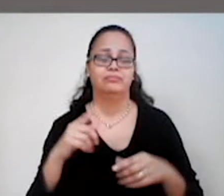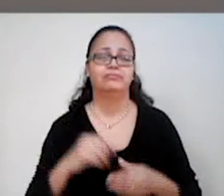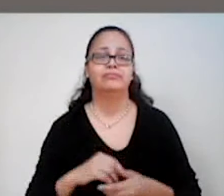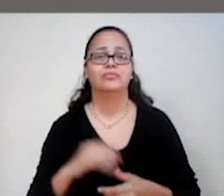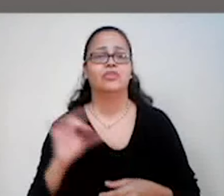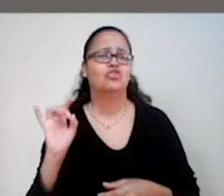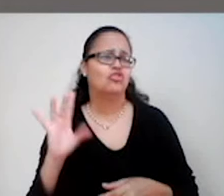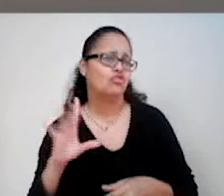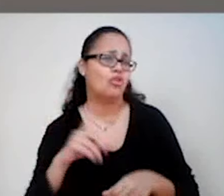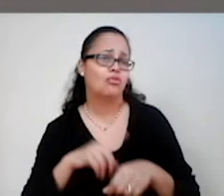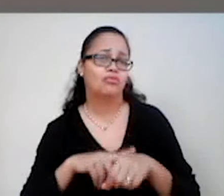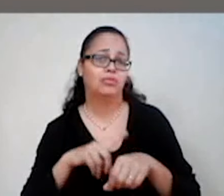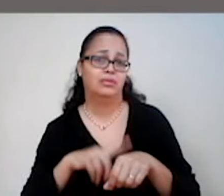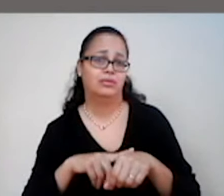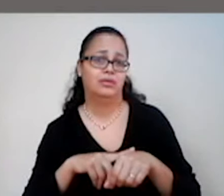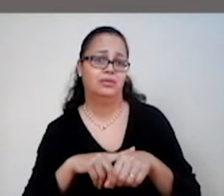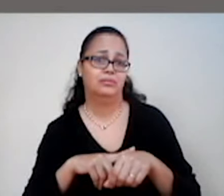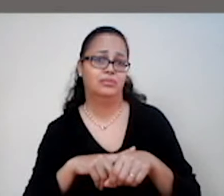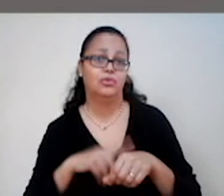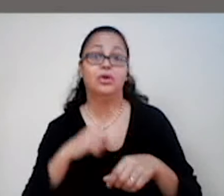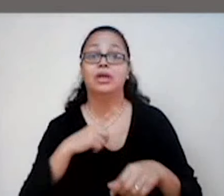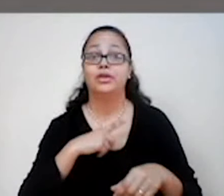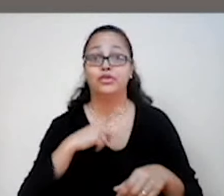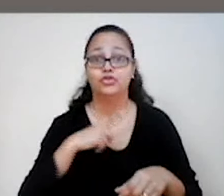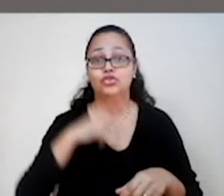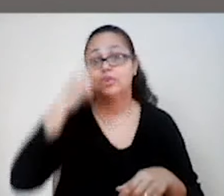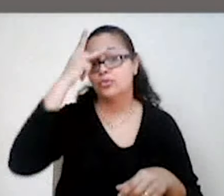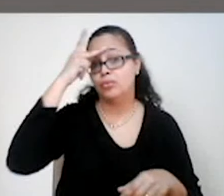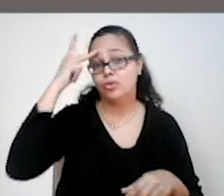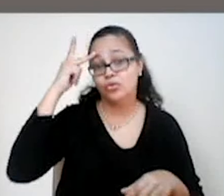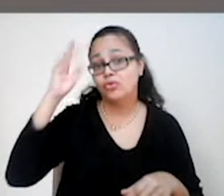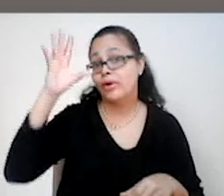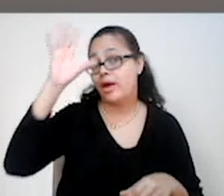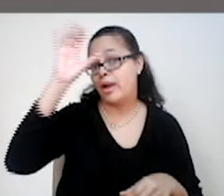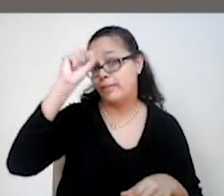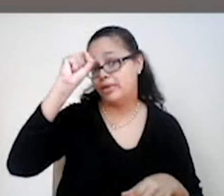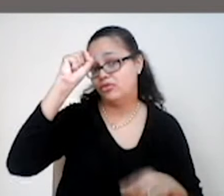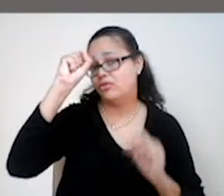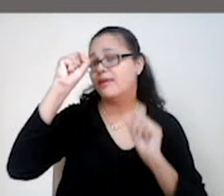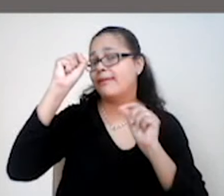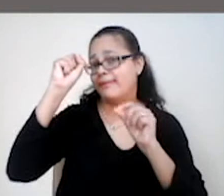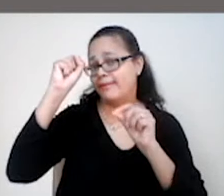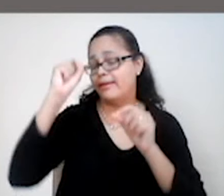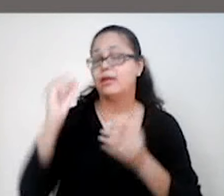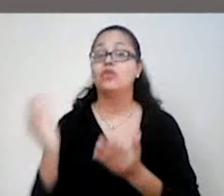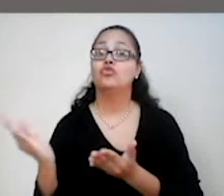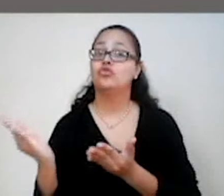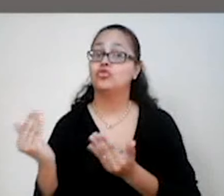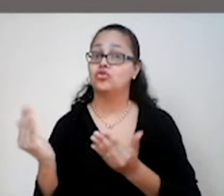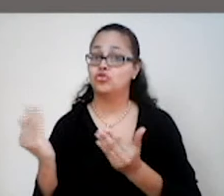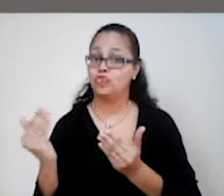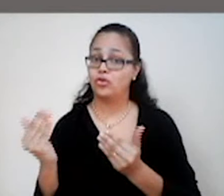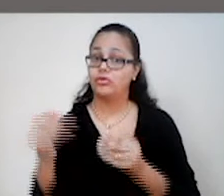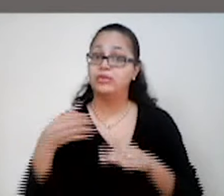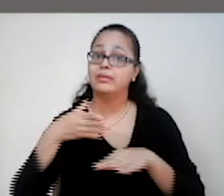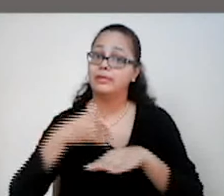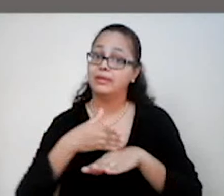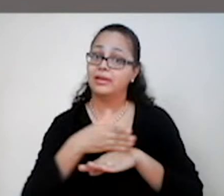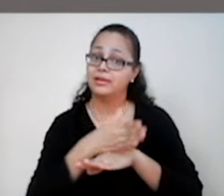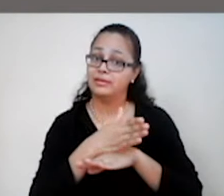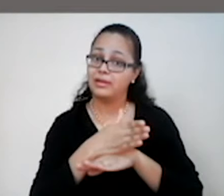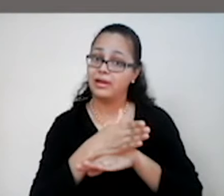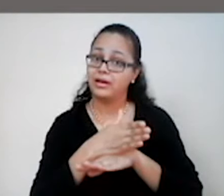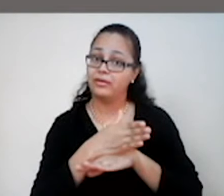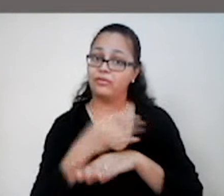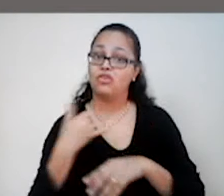período. E, por último, tinham os aprendizes. Quem que eram aprendizes? Eram jovens que ingressavam